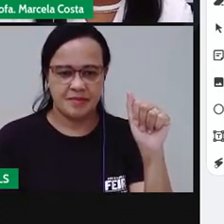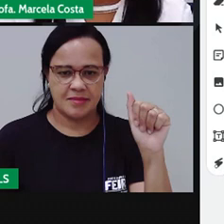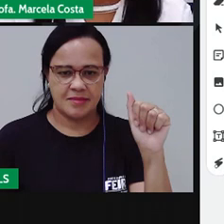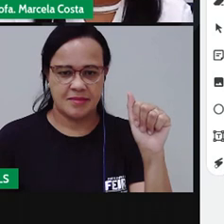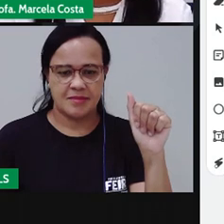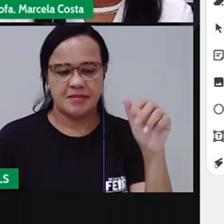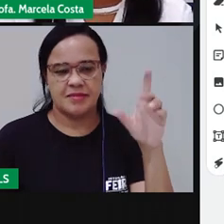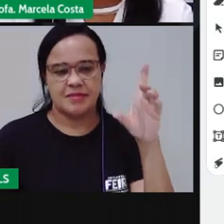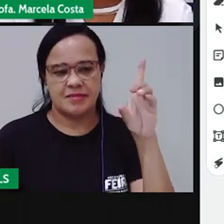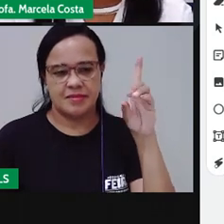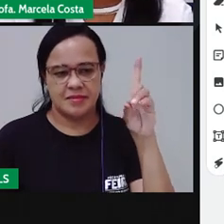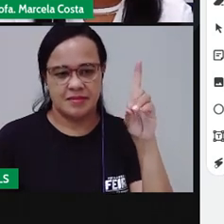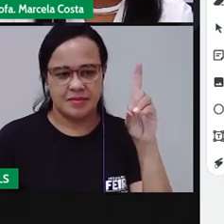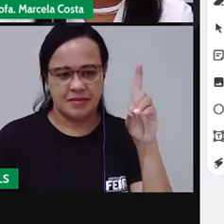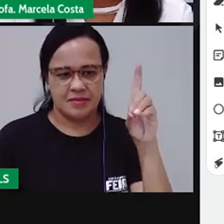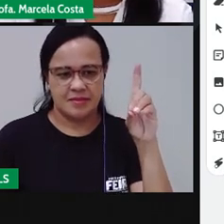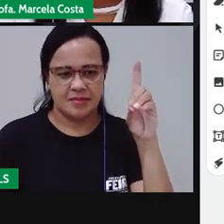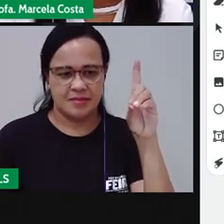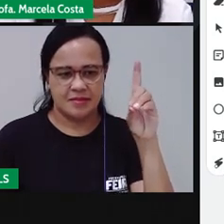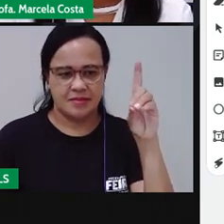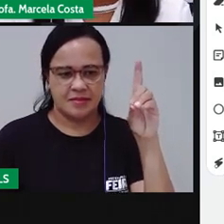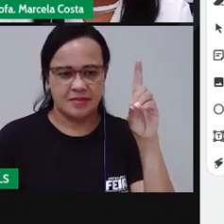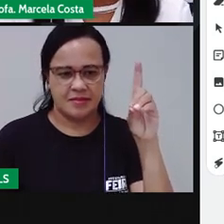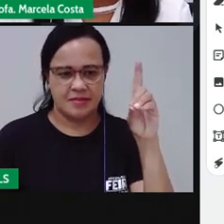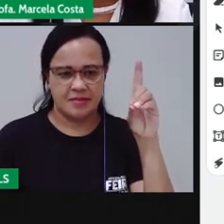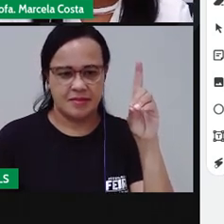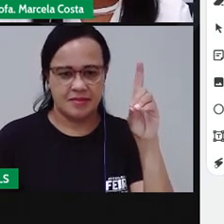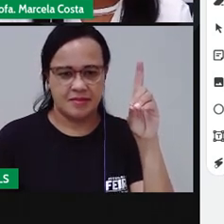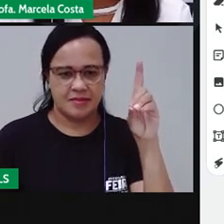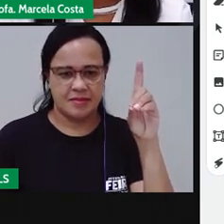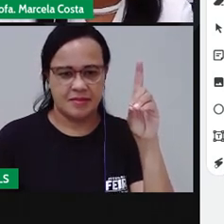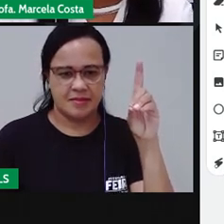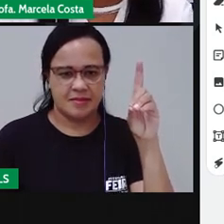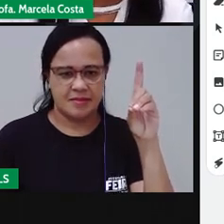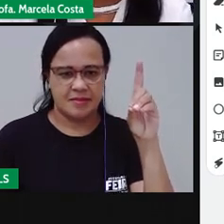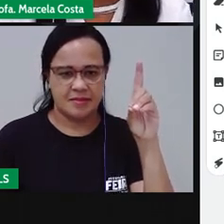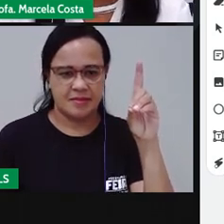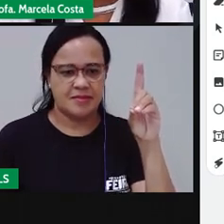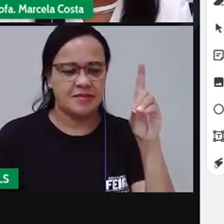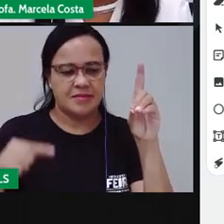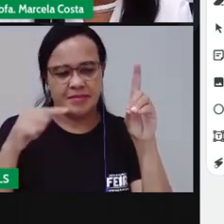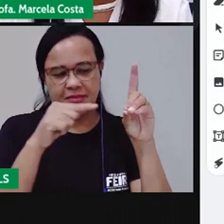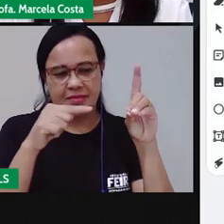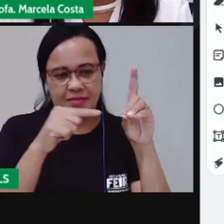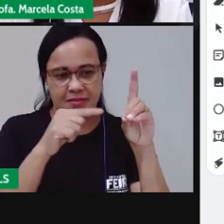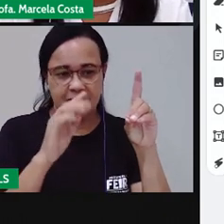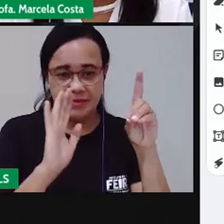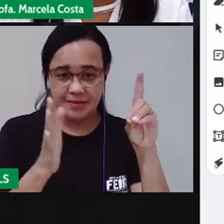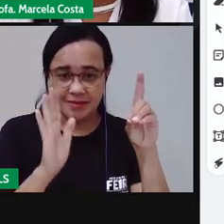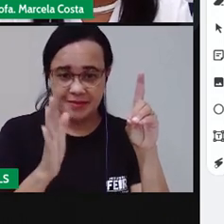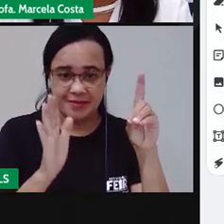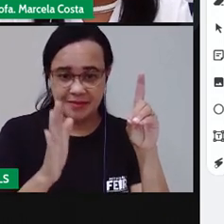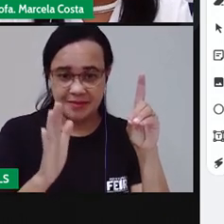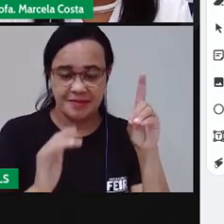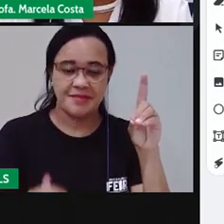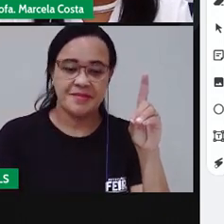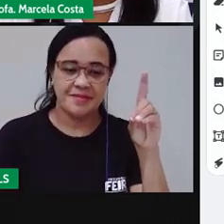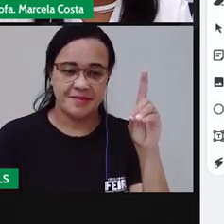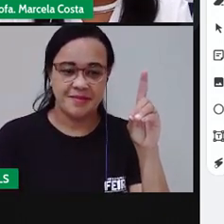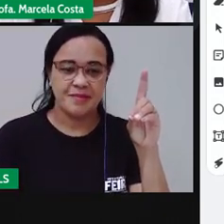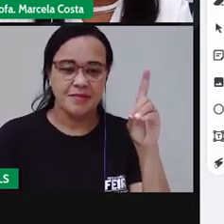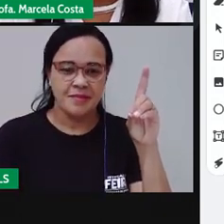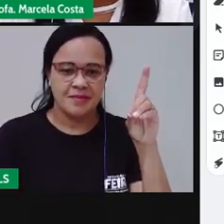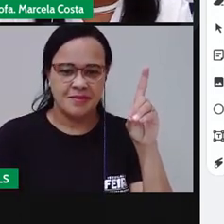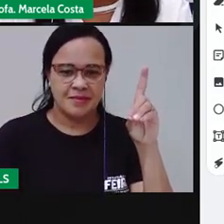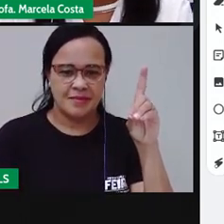Agora, letra D, novamente. Já aprendeu a fazer a letra D? Você vai precisar fazer um traçado reto para